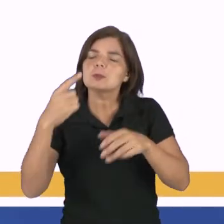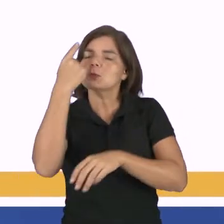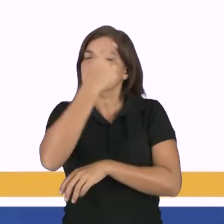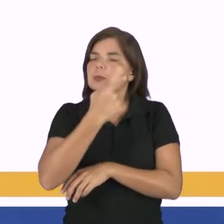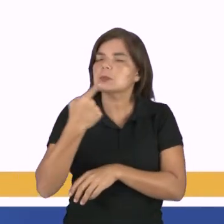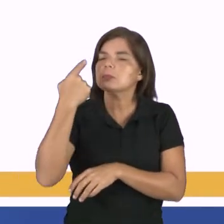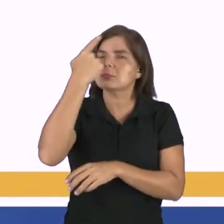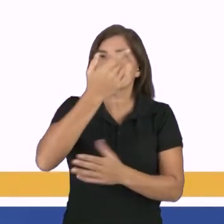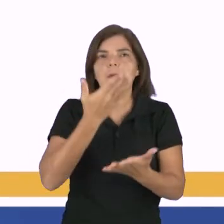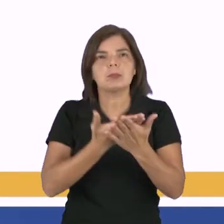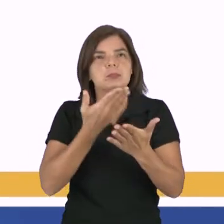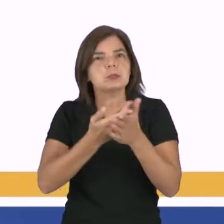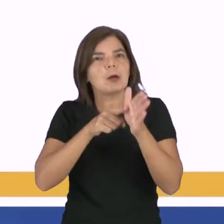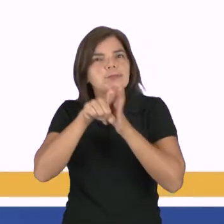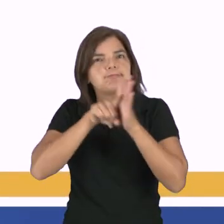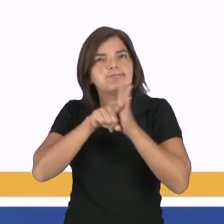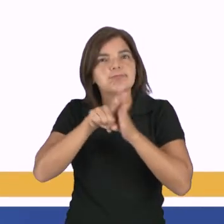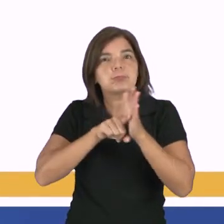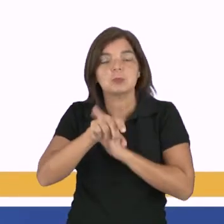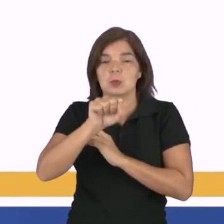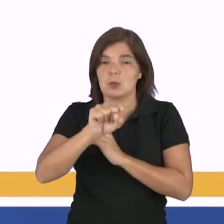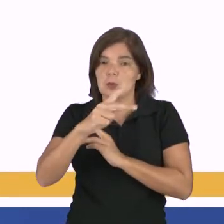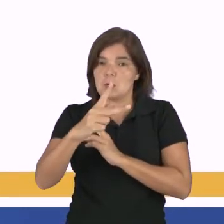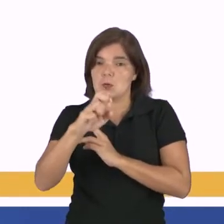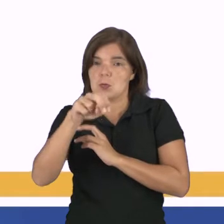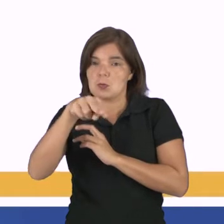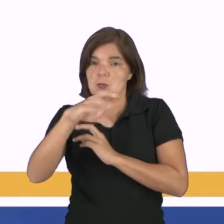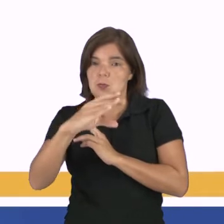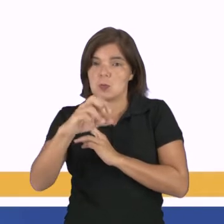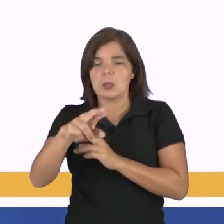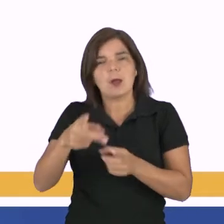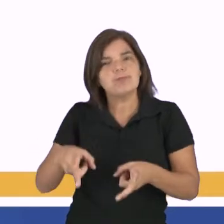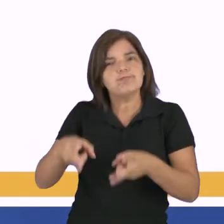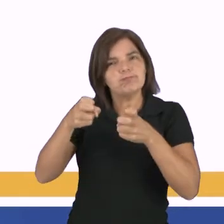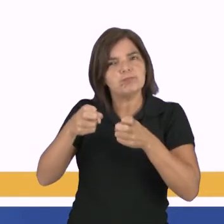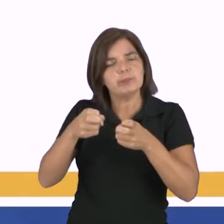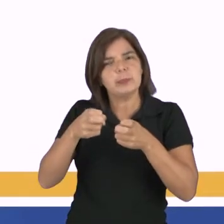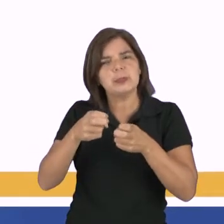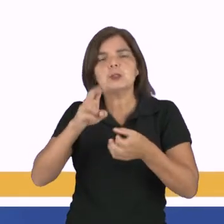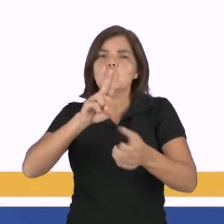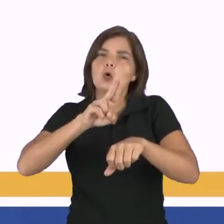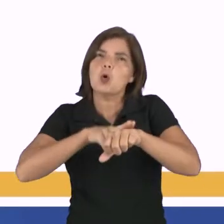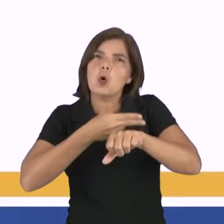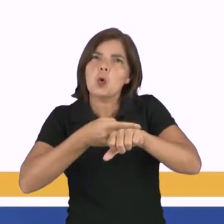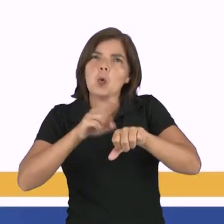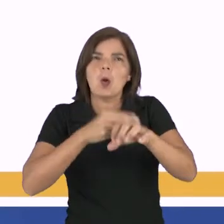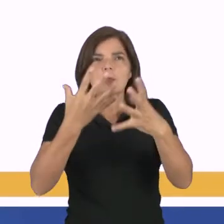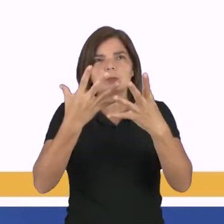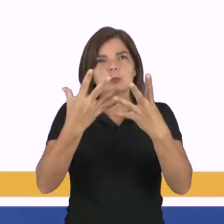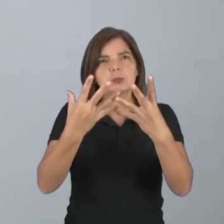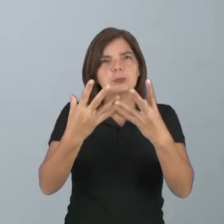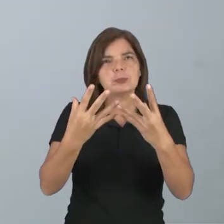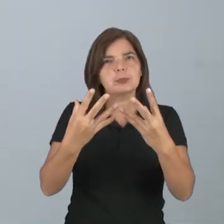muitas horas dedicadas ao serviço, Spencer percebeu que uma barra de chocolate em seu bolso havia derretido. A partir daí,